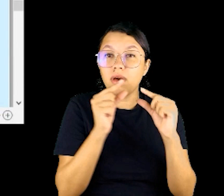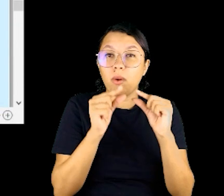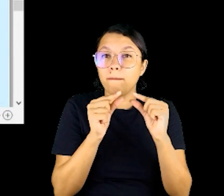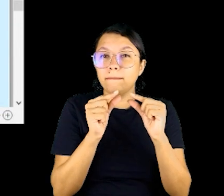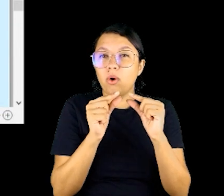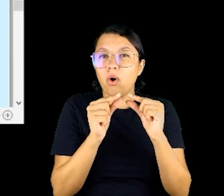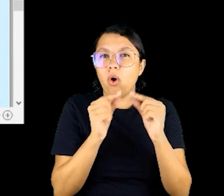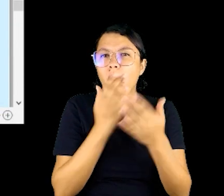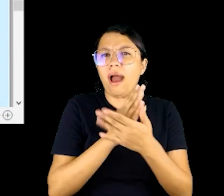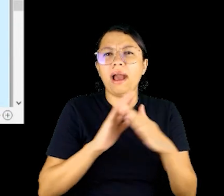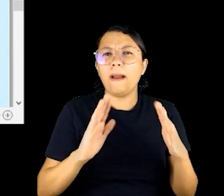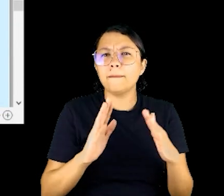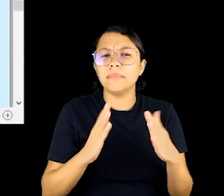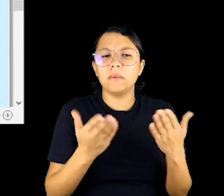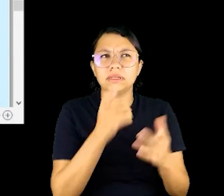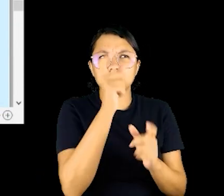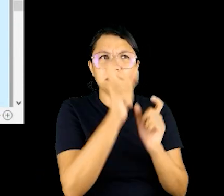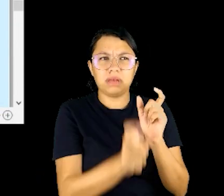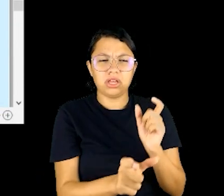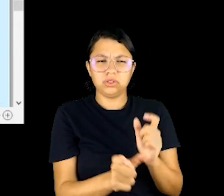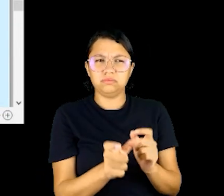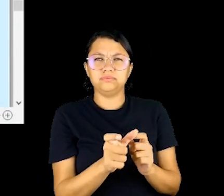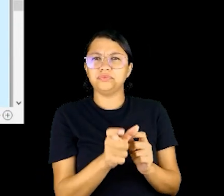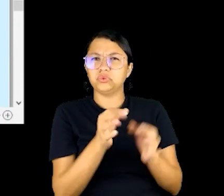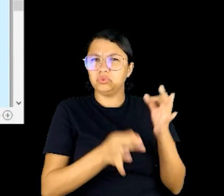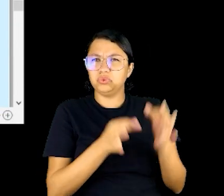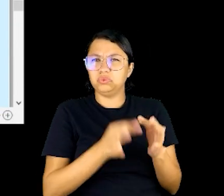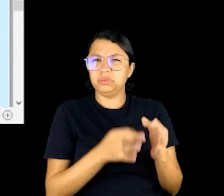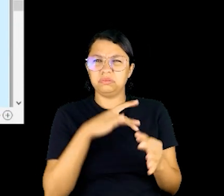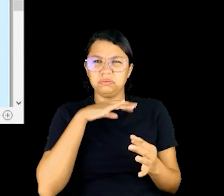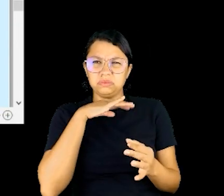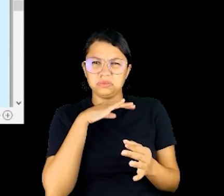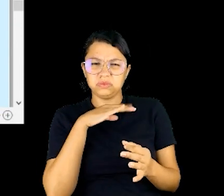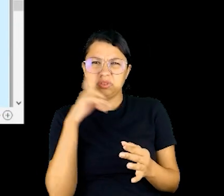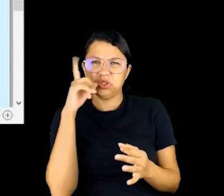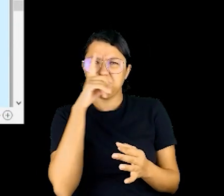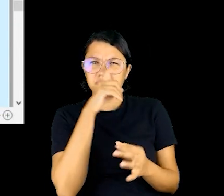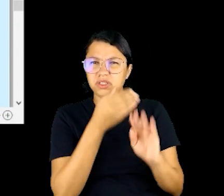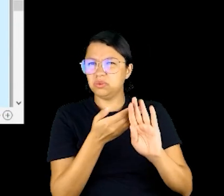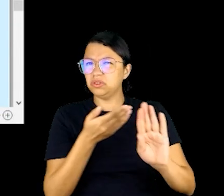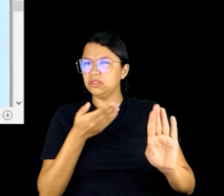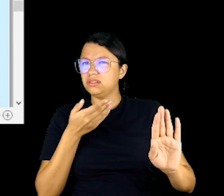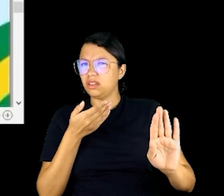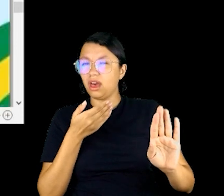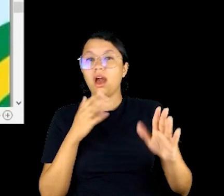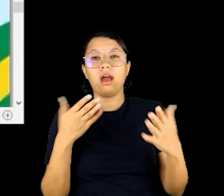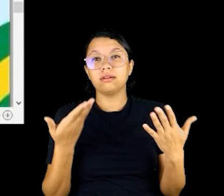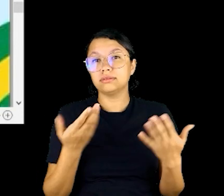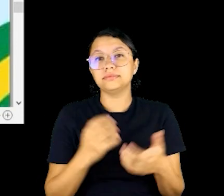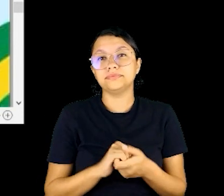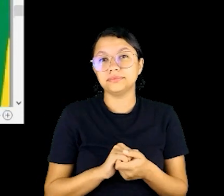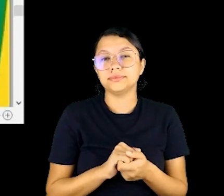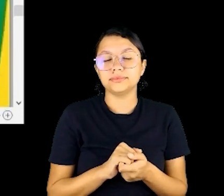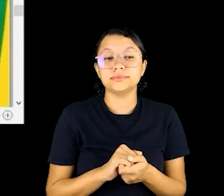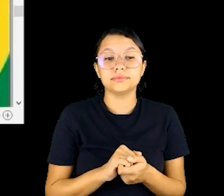quebrar esse, essa coisa do juiz, zudo, né? Essa imagem que muitas vezes existe, do juiz distante, de juiz e juiz a distantes,